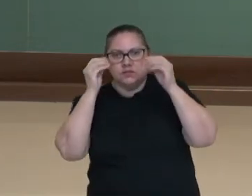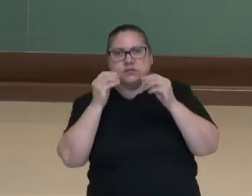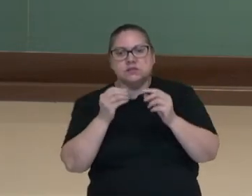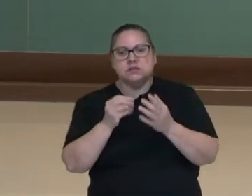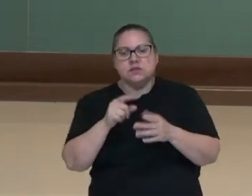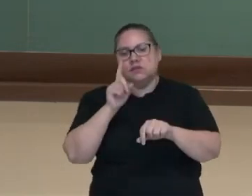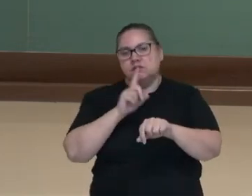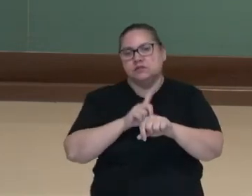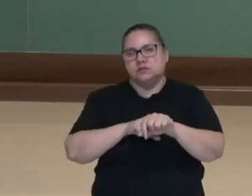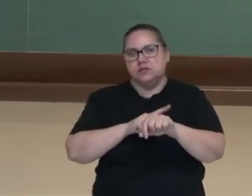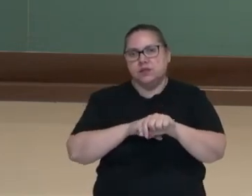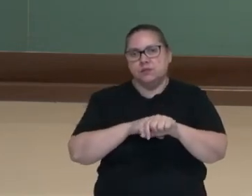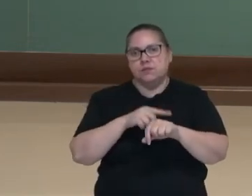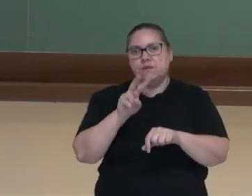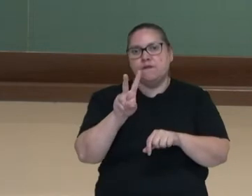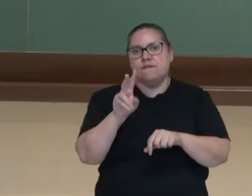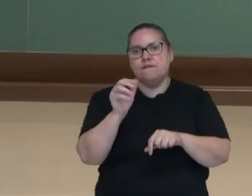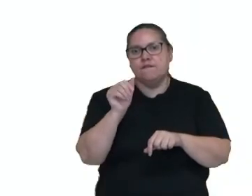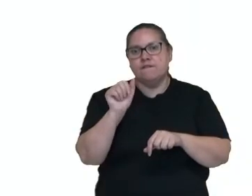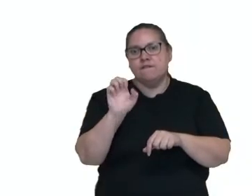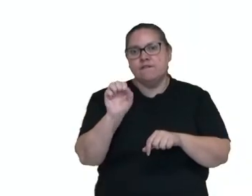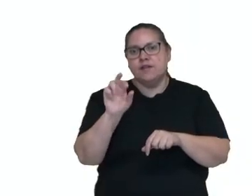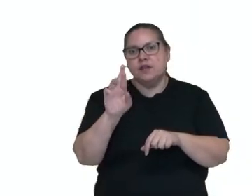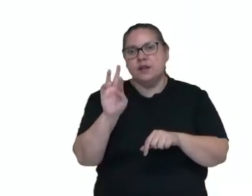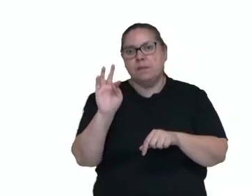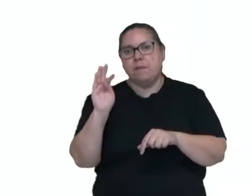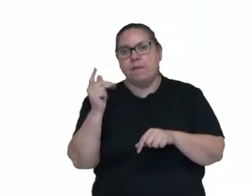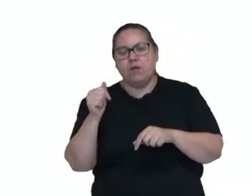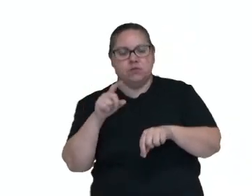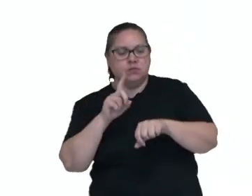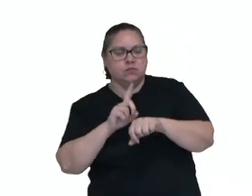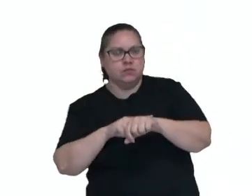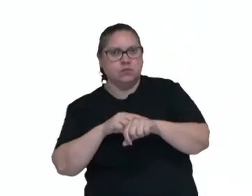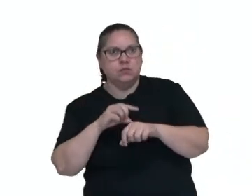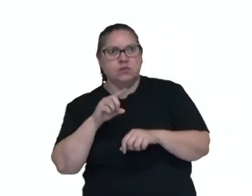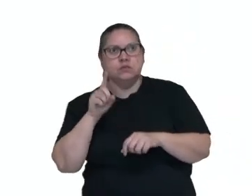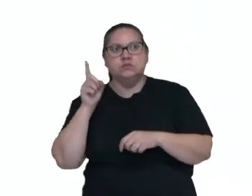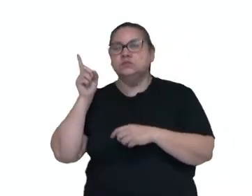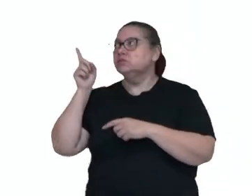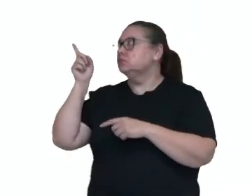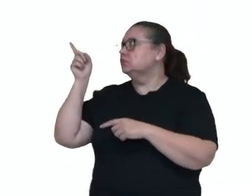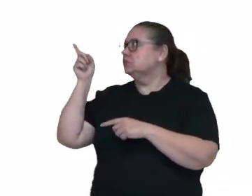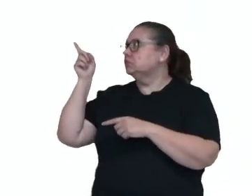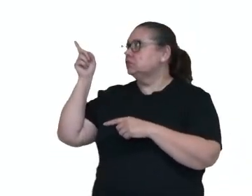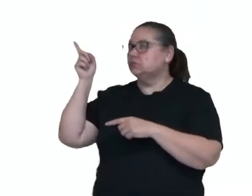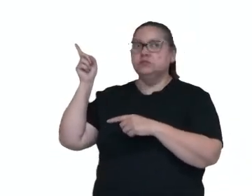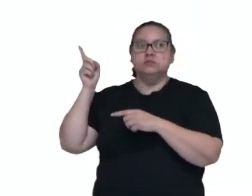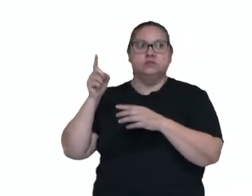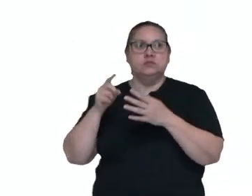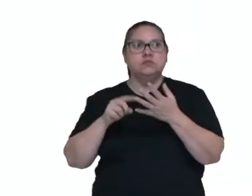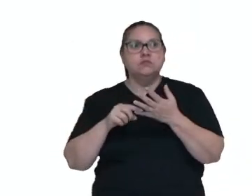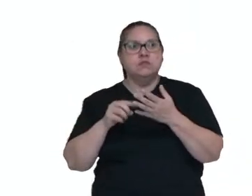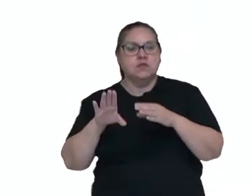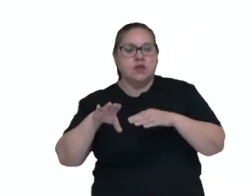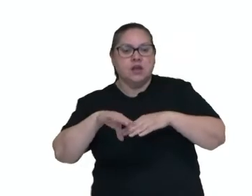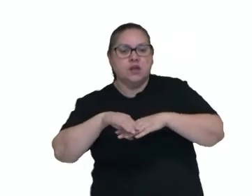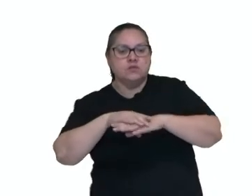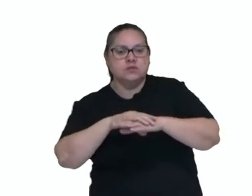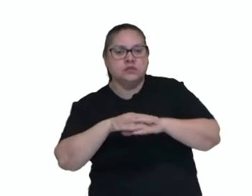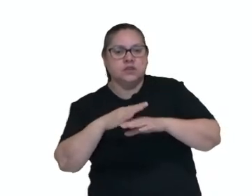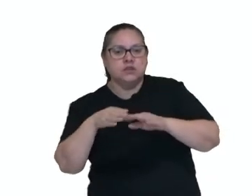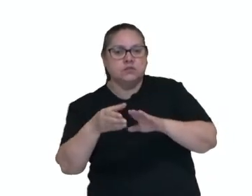tempos verbais, nós vamos conhecer o modo indicativo, por exemplo, o calceio e o sapato do outro.